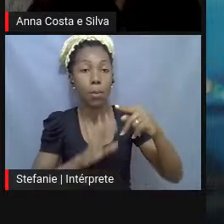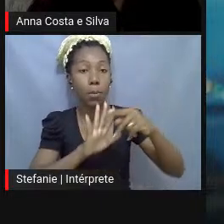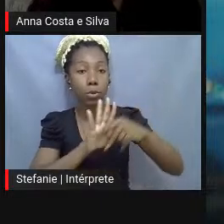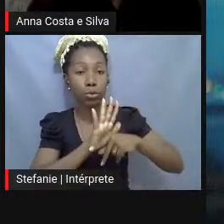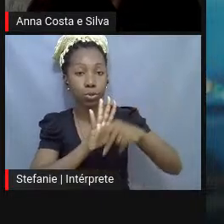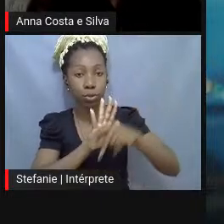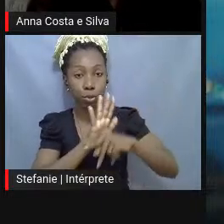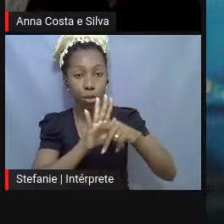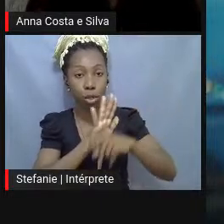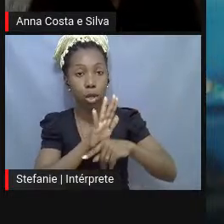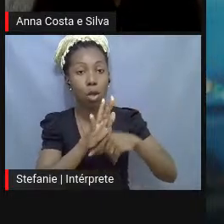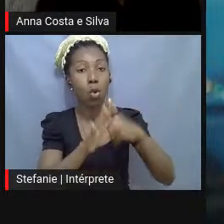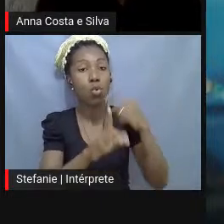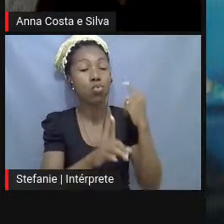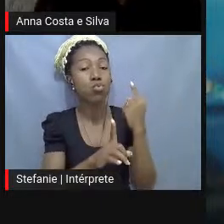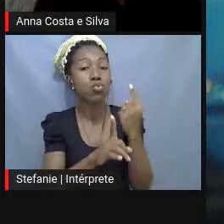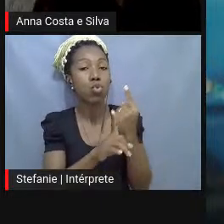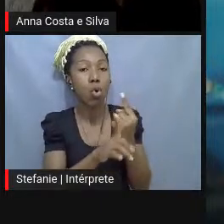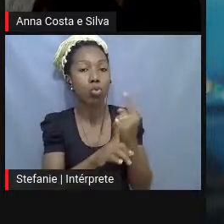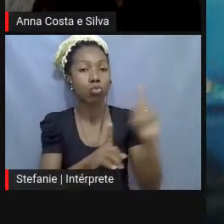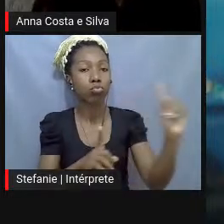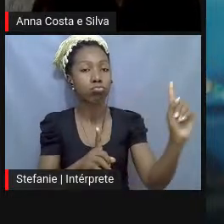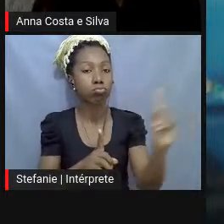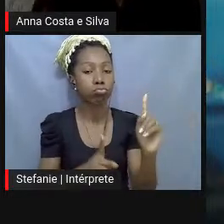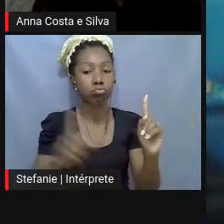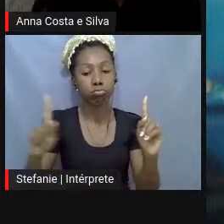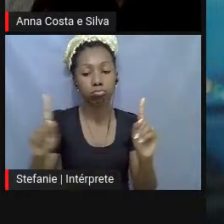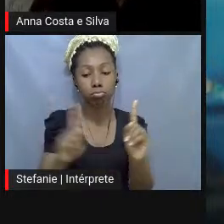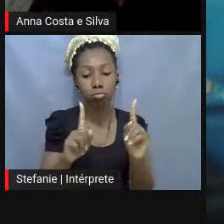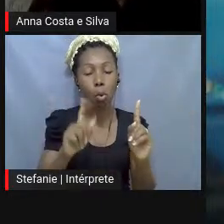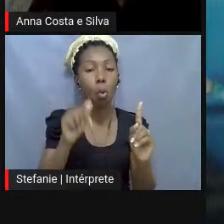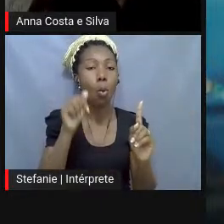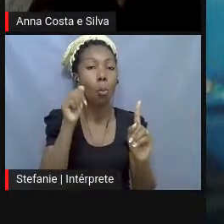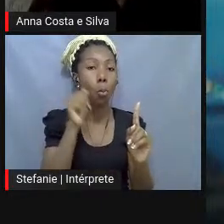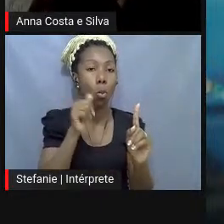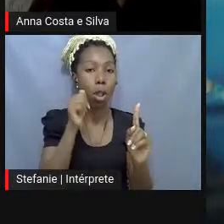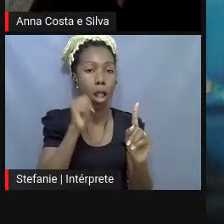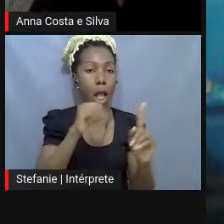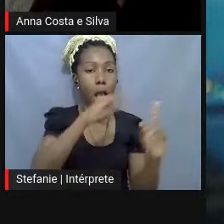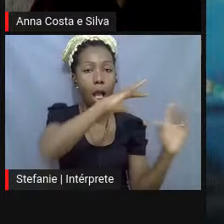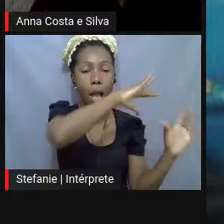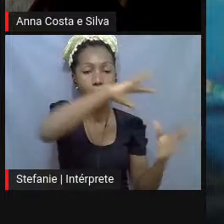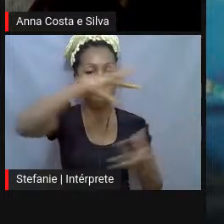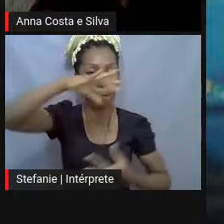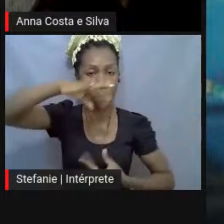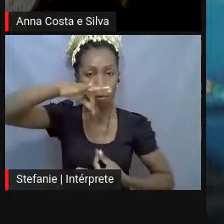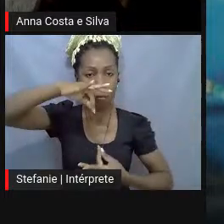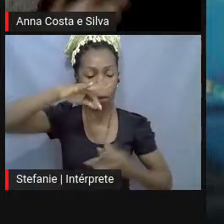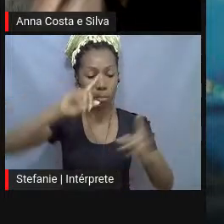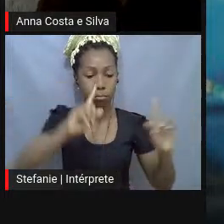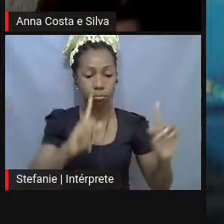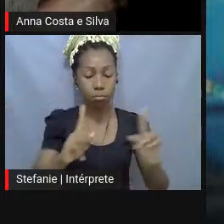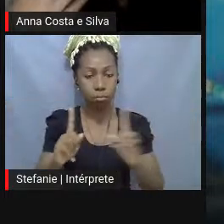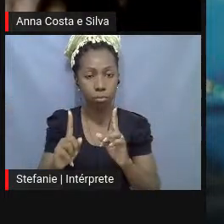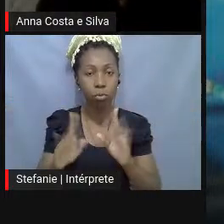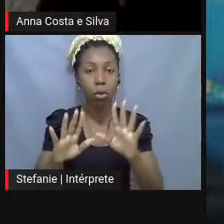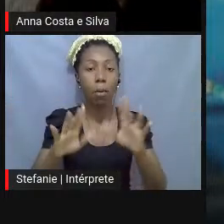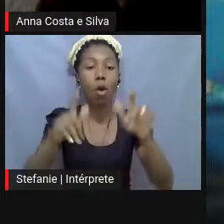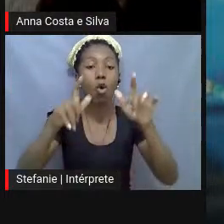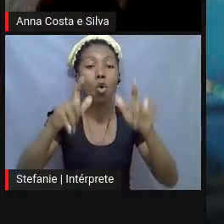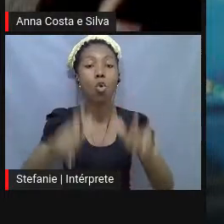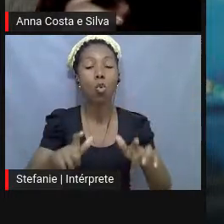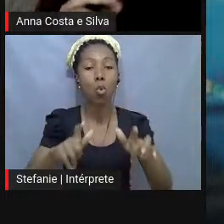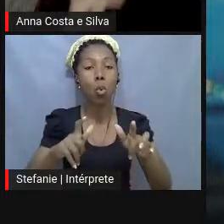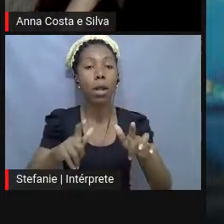encontros um a um com mulheres performers em lugares públicos